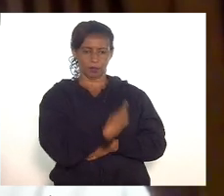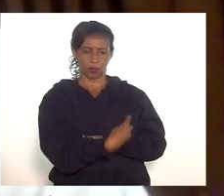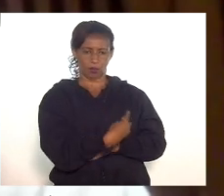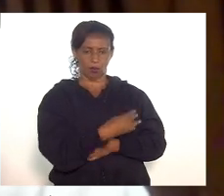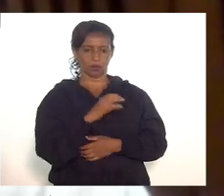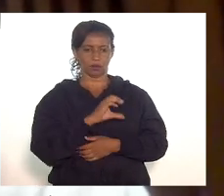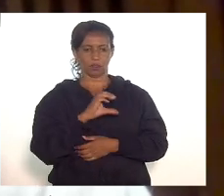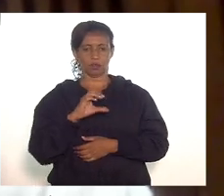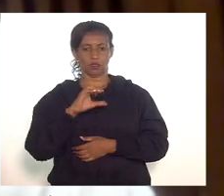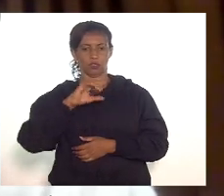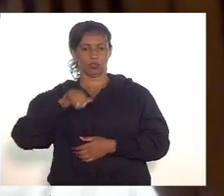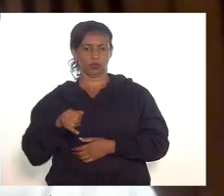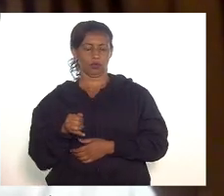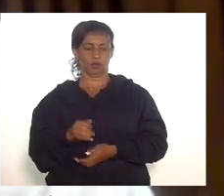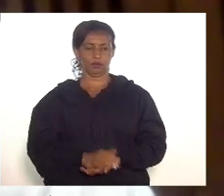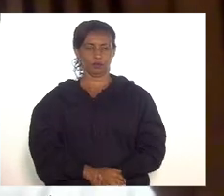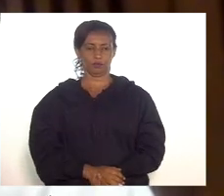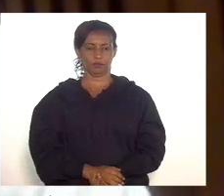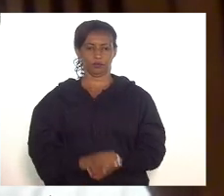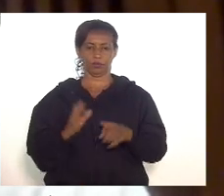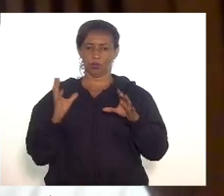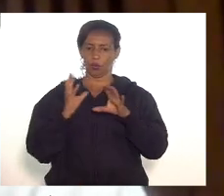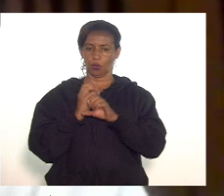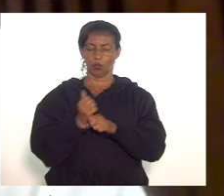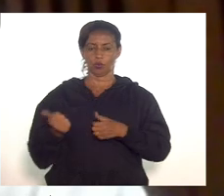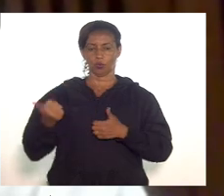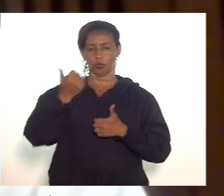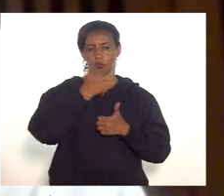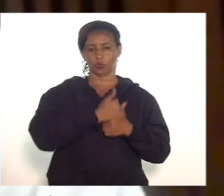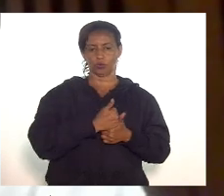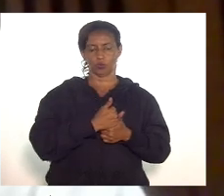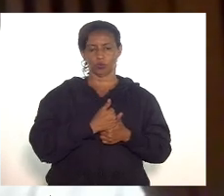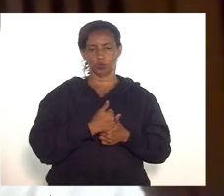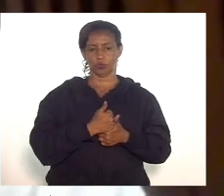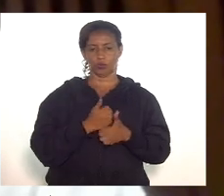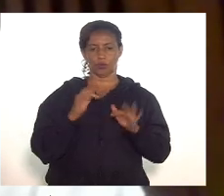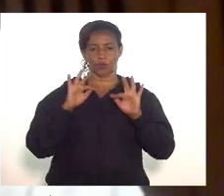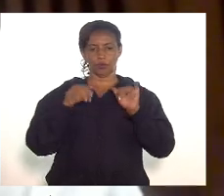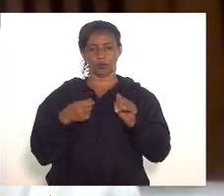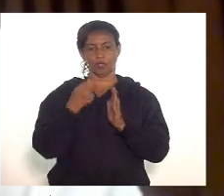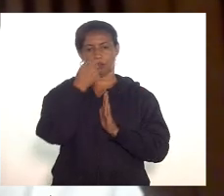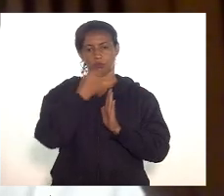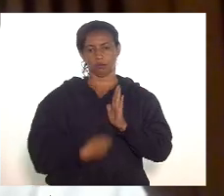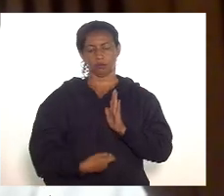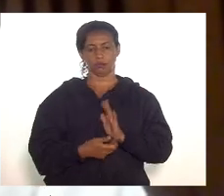da CCJ. Concluindo por substitutivo, pedindo forma final de redação.